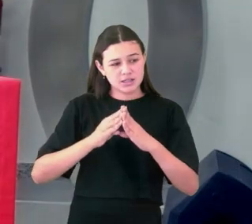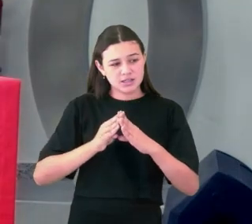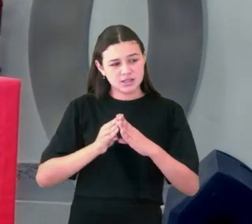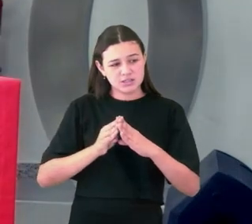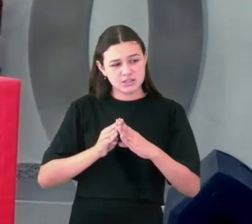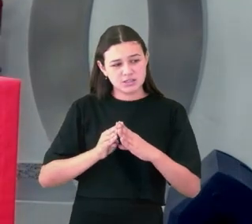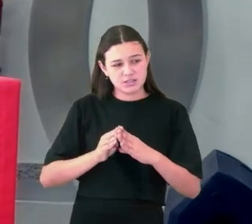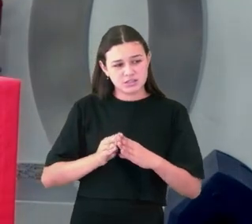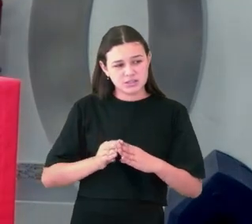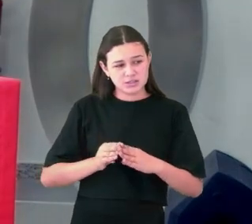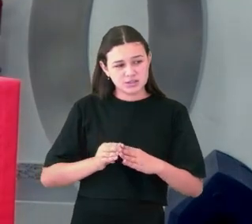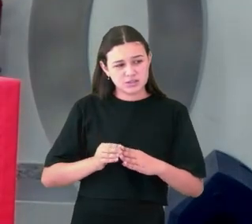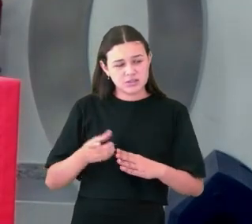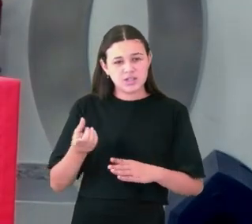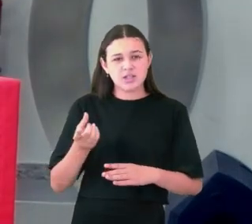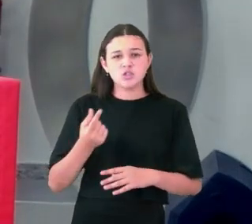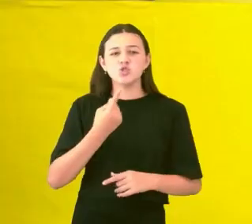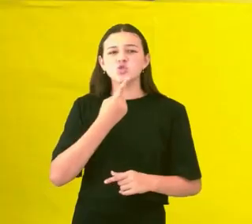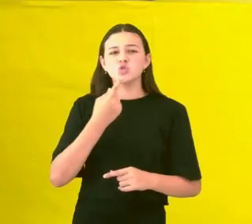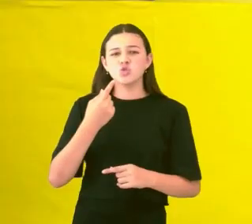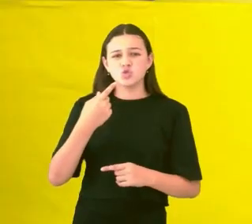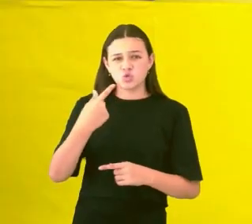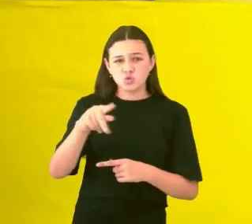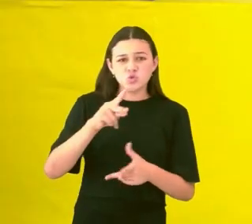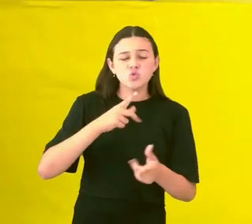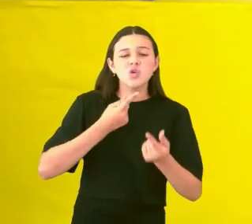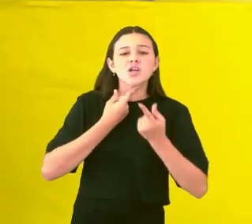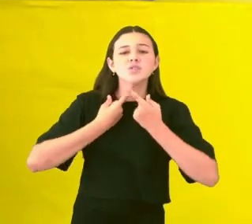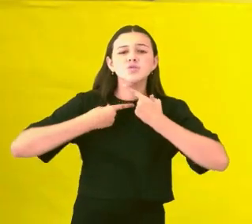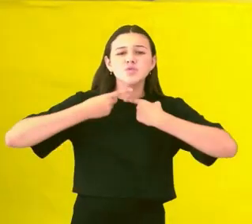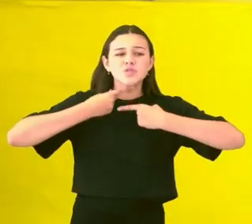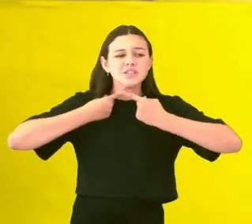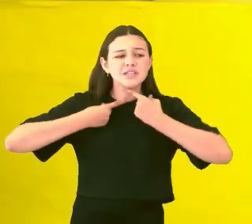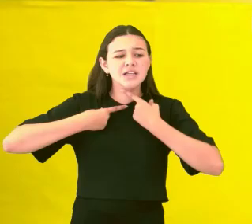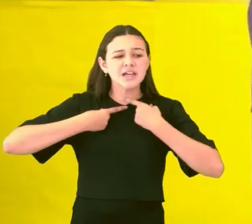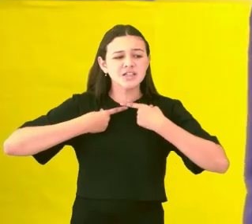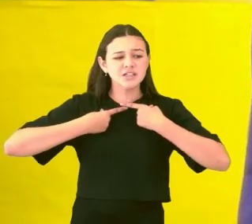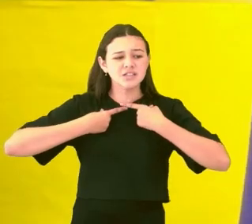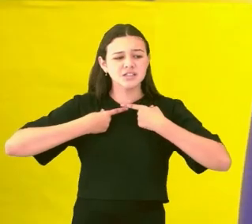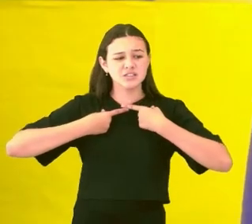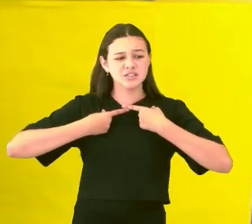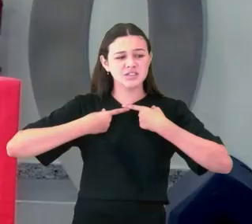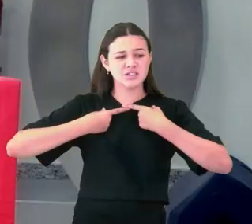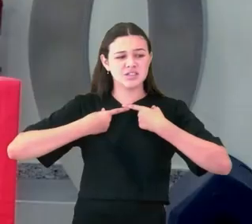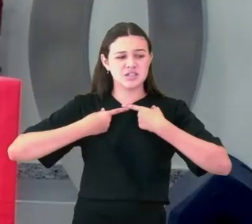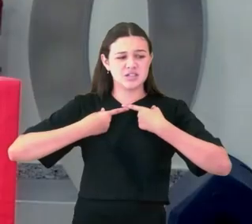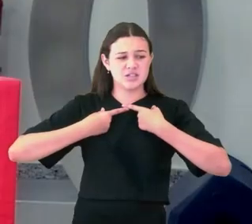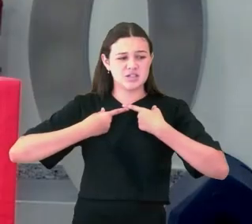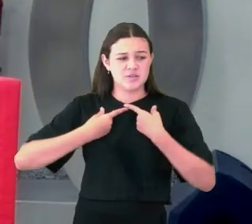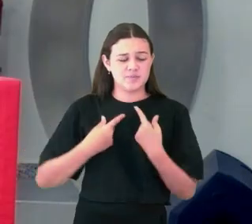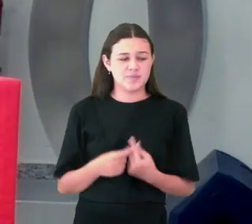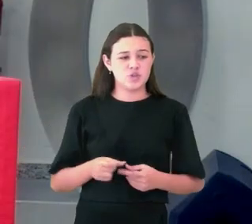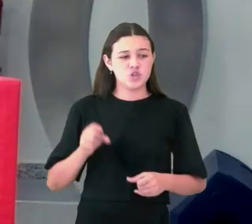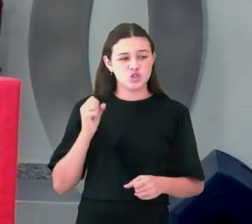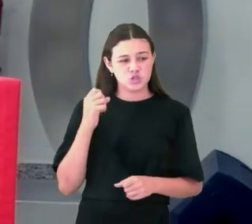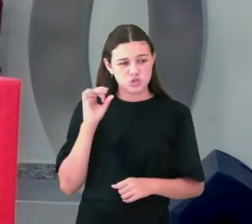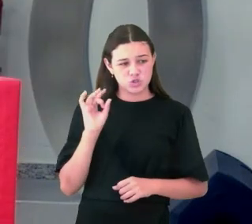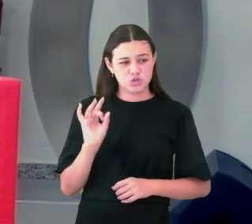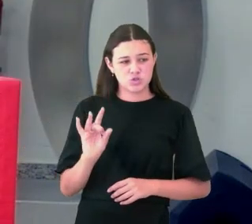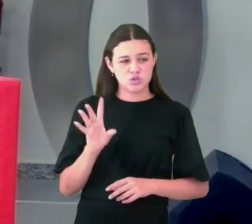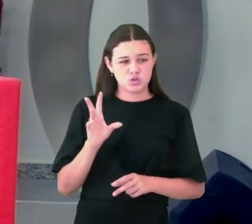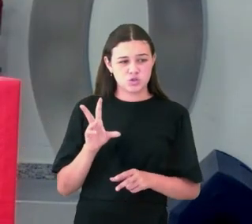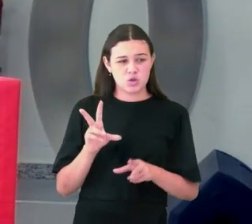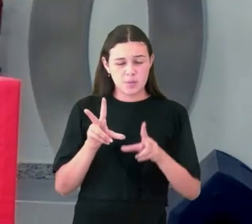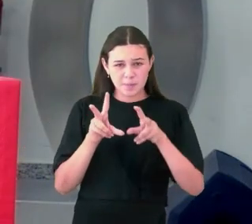Seus desejos saem desse espaço que somente pertence ao Senhor. E lá está Isaías. E eu fico, sabe,